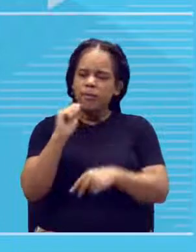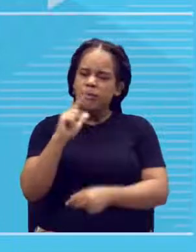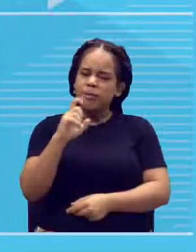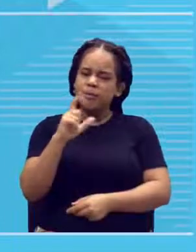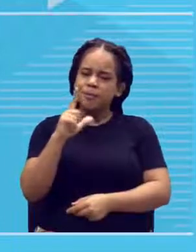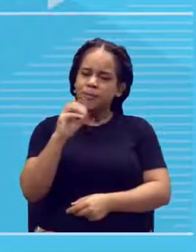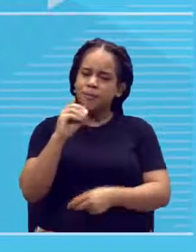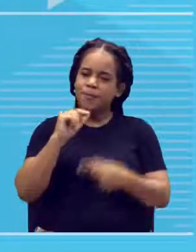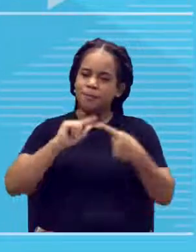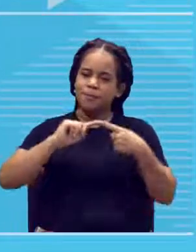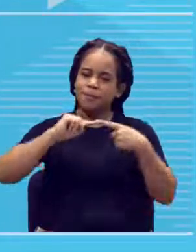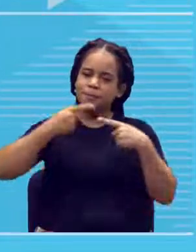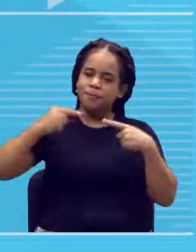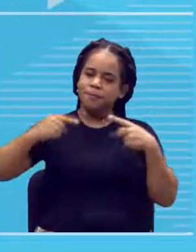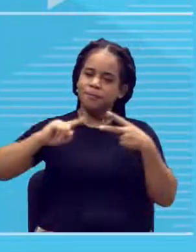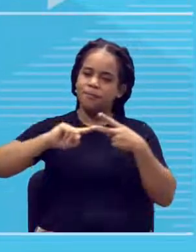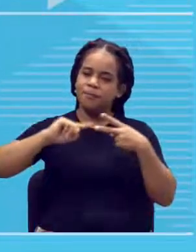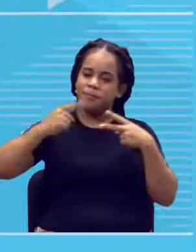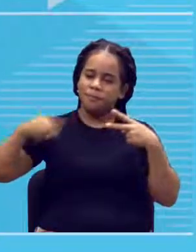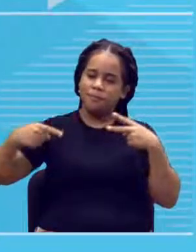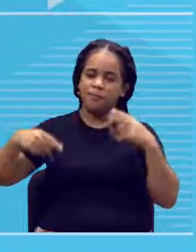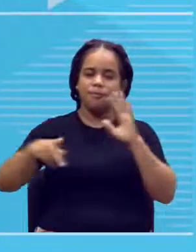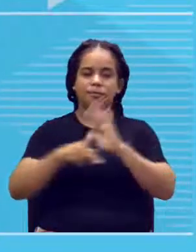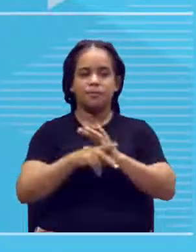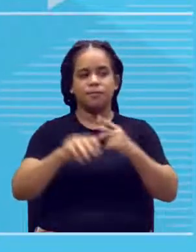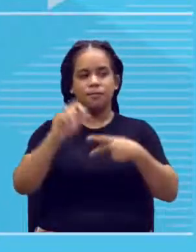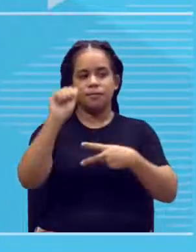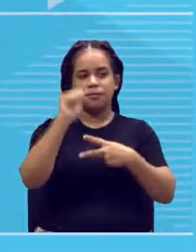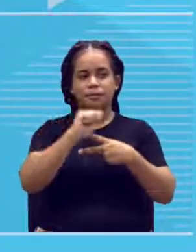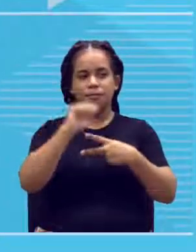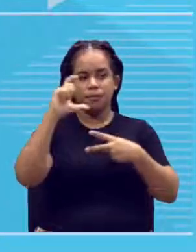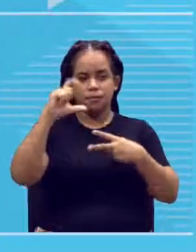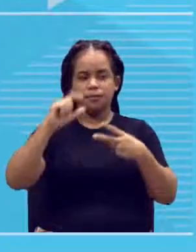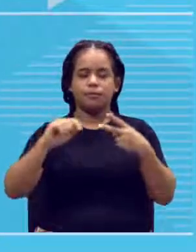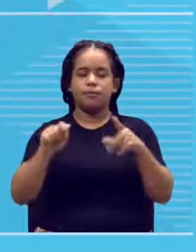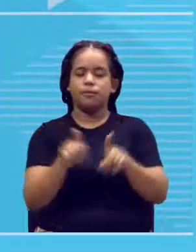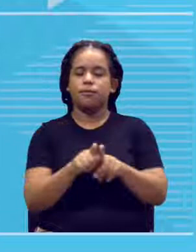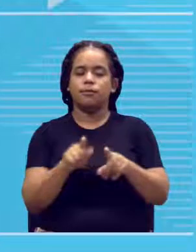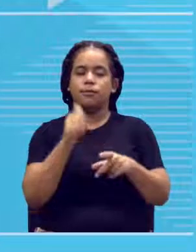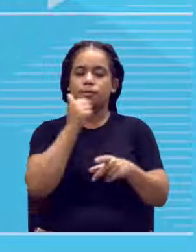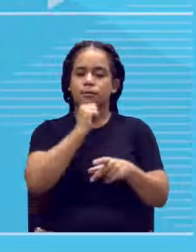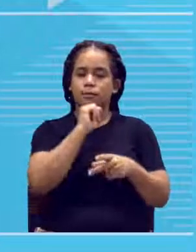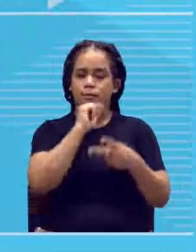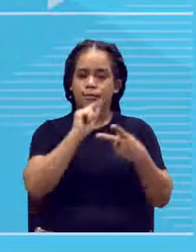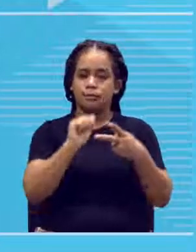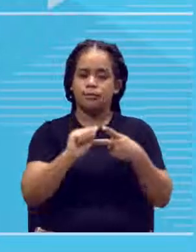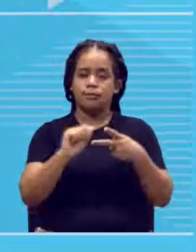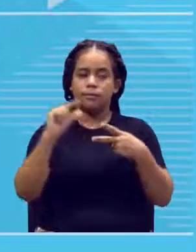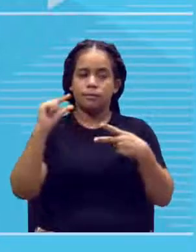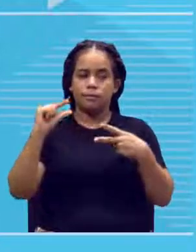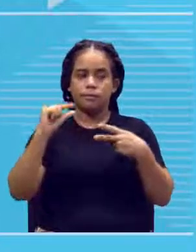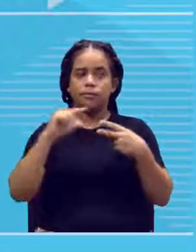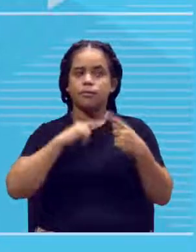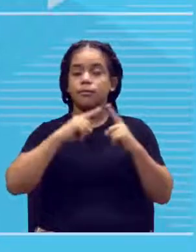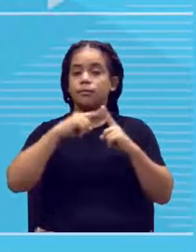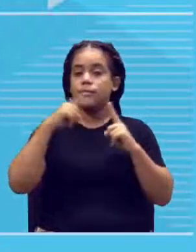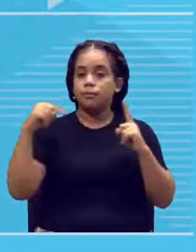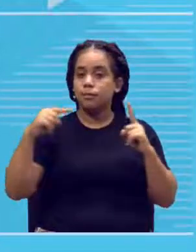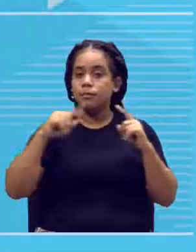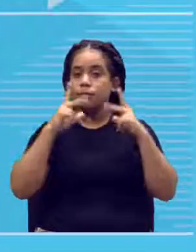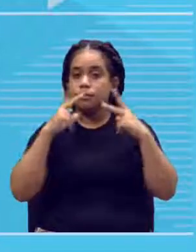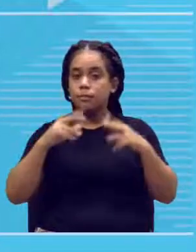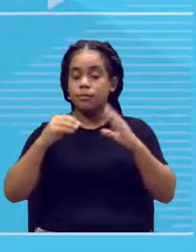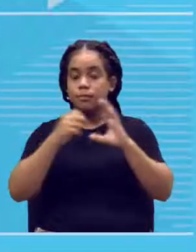azão e a mãe com um azinho. Então, temos variações. É a mesma